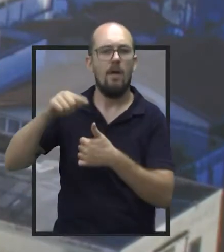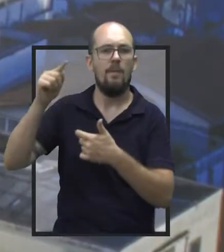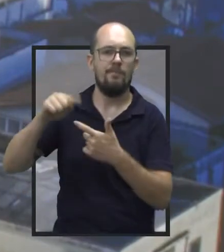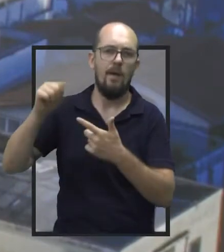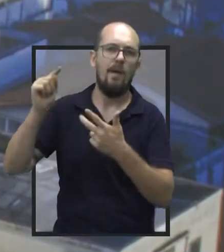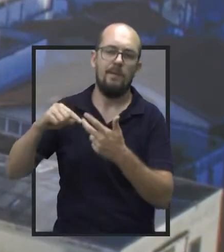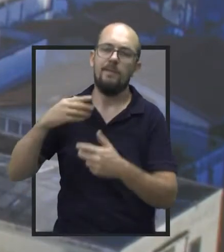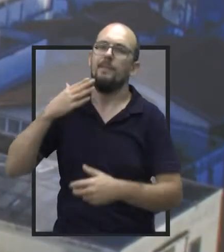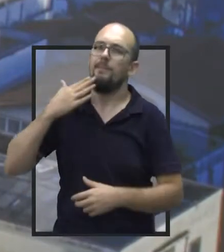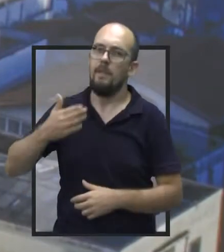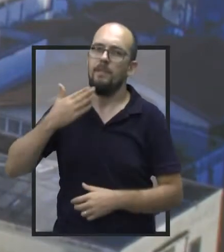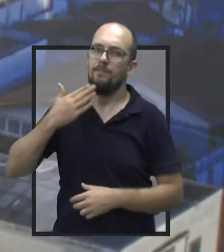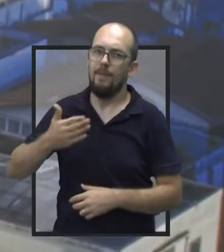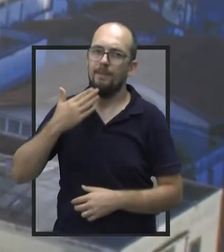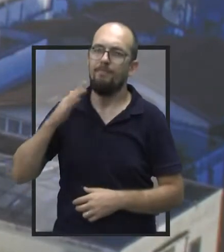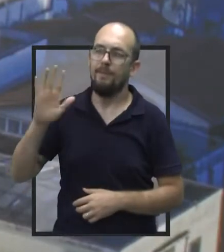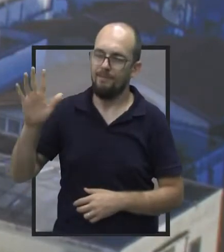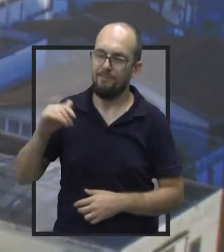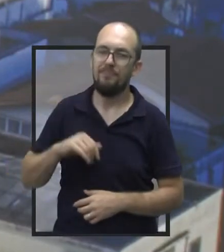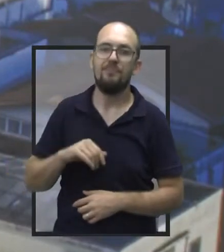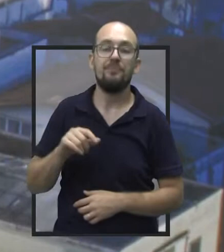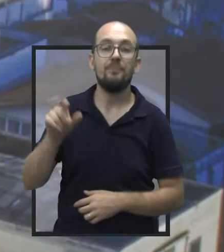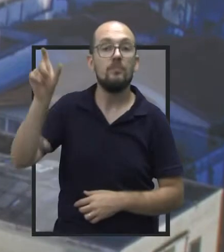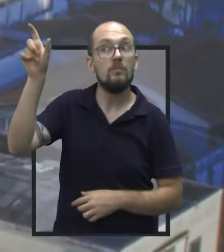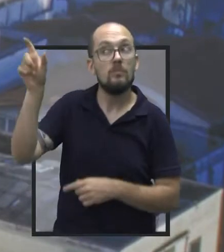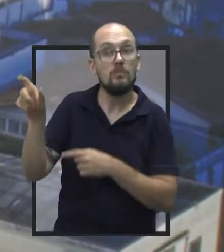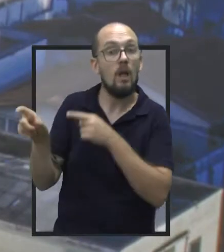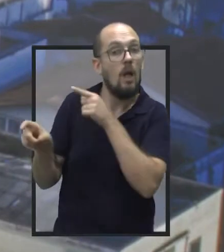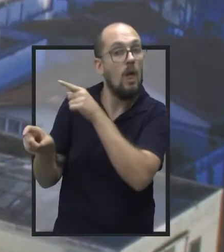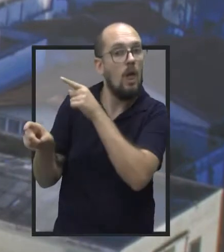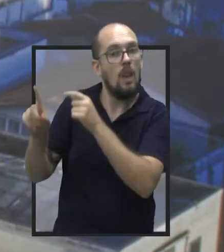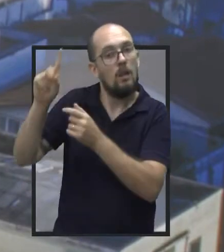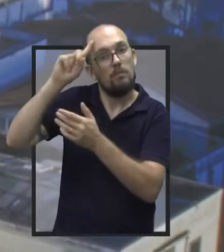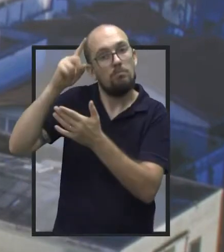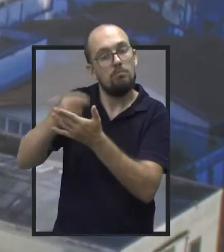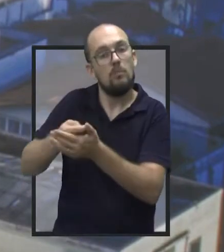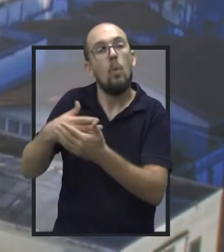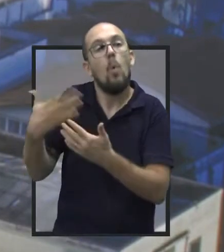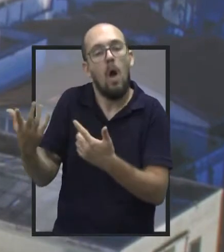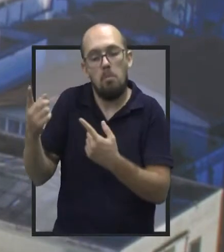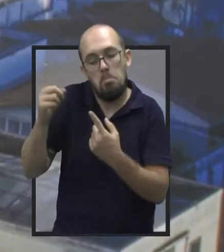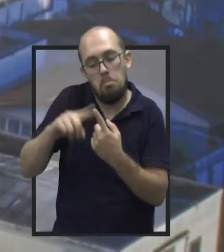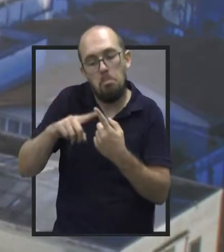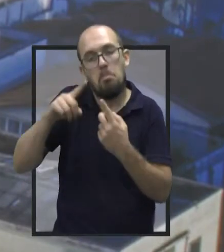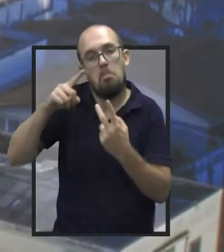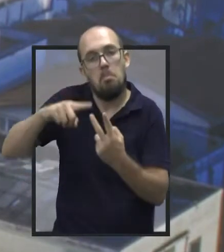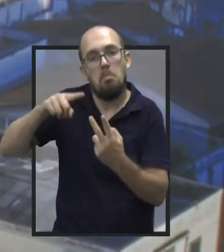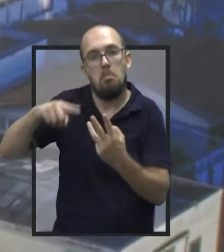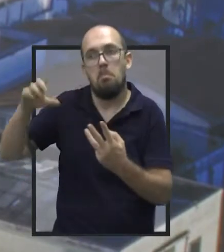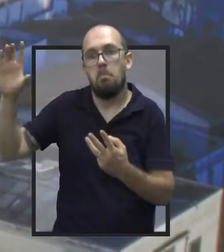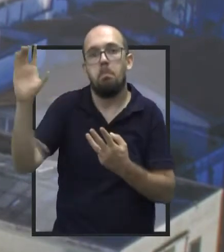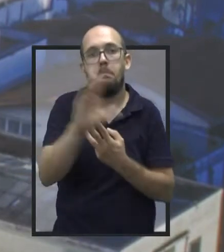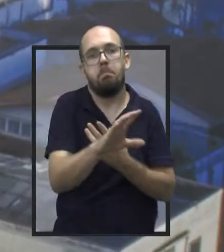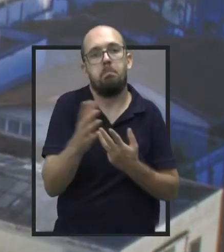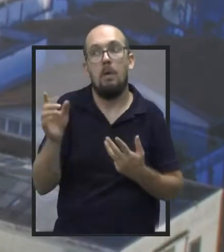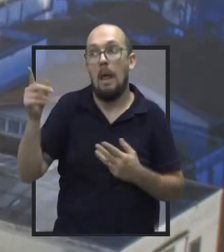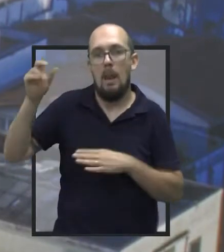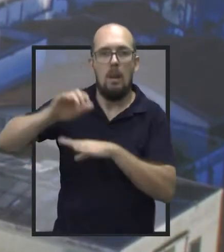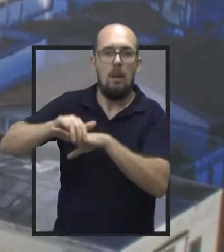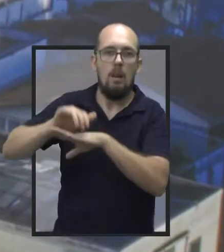E aí o deputado decide qual hospital ele vai ajudar. E não foi diferente nesse caso,